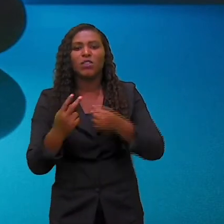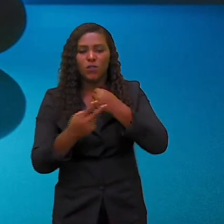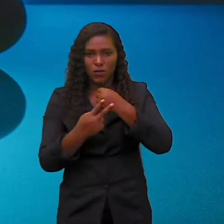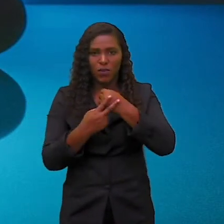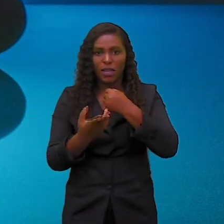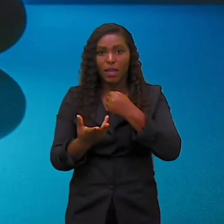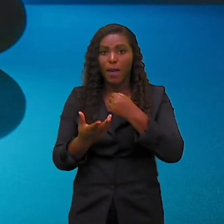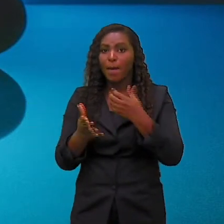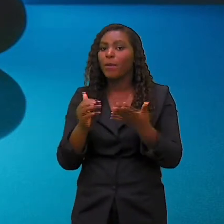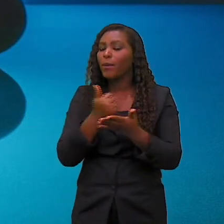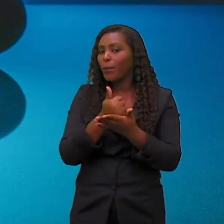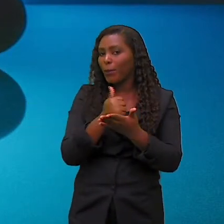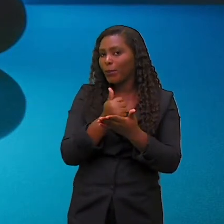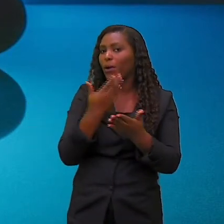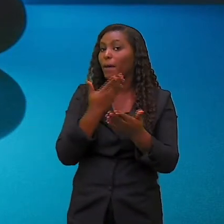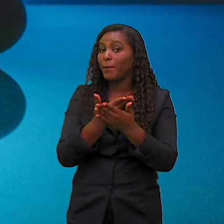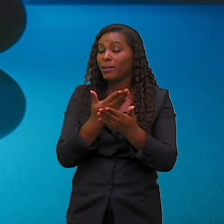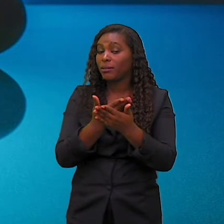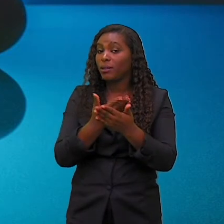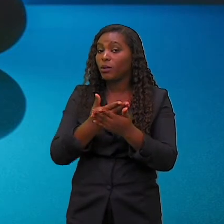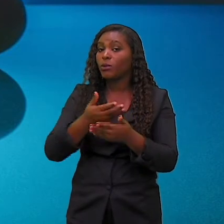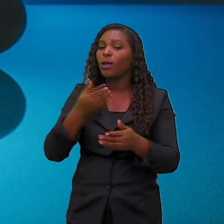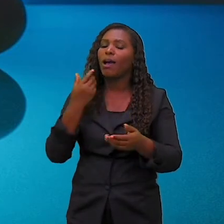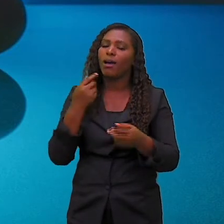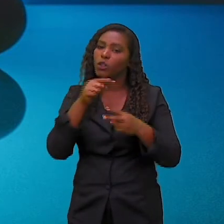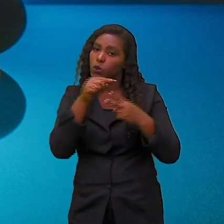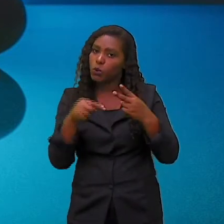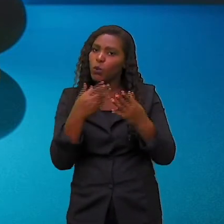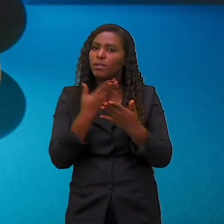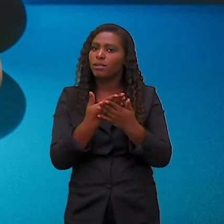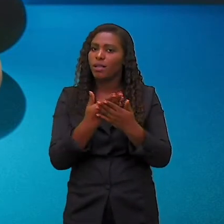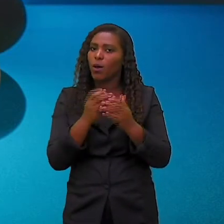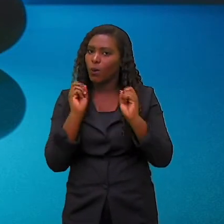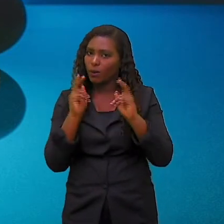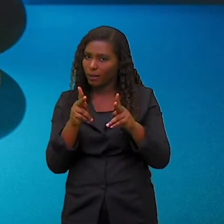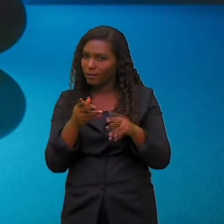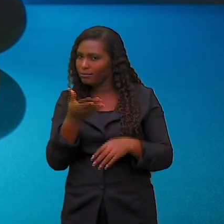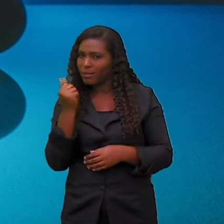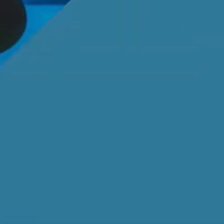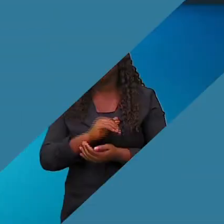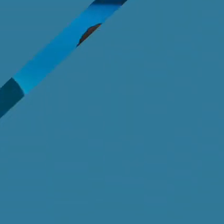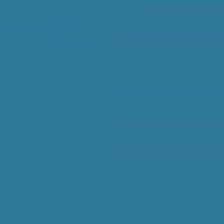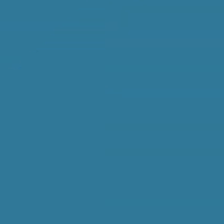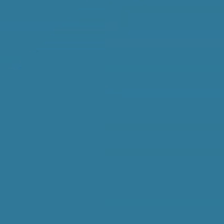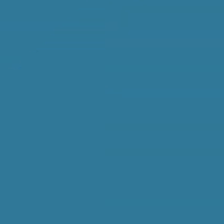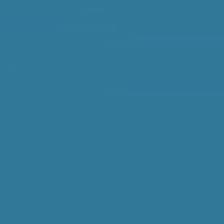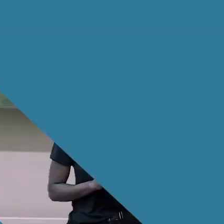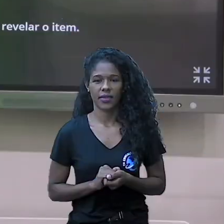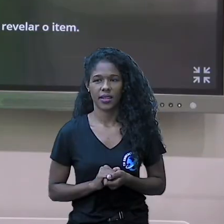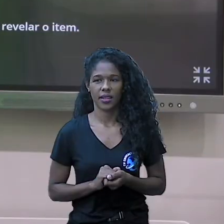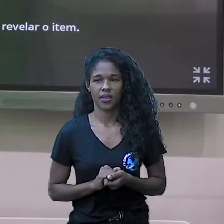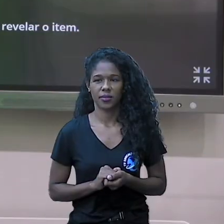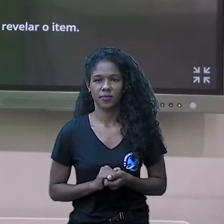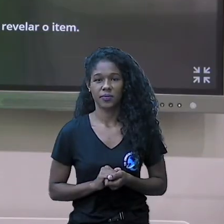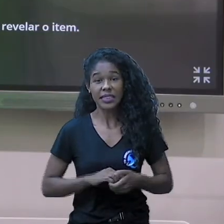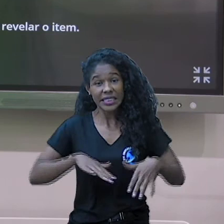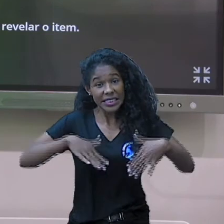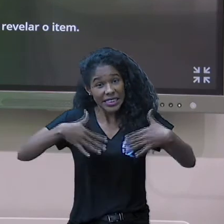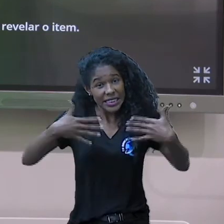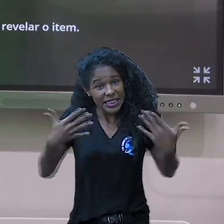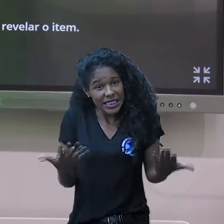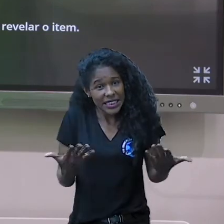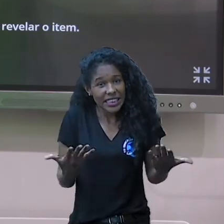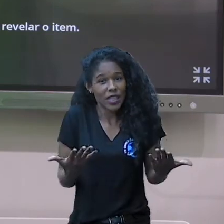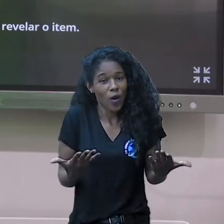nessas aulas, nessas duas últimas aulas. Ok? Vamos lá praticar. E chegamos aqui, ó,